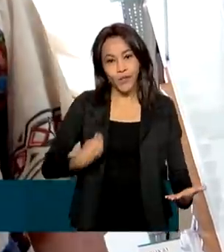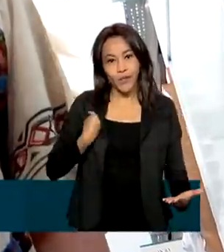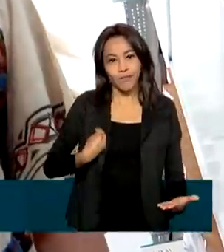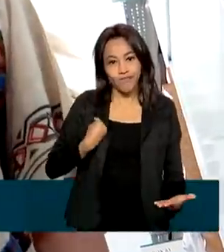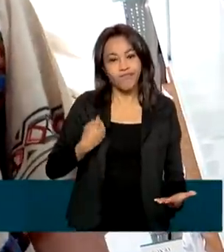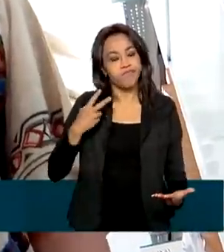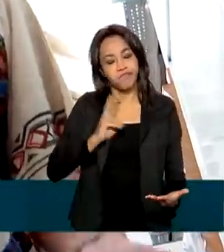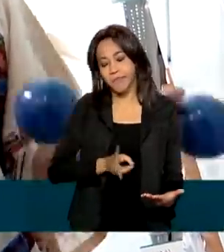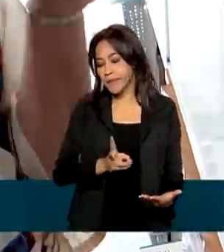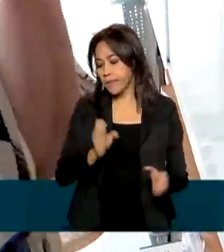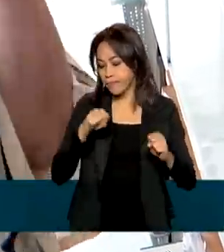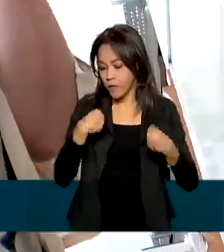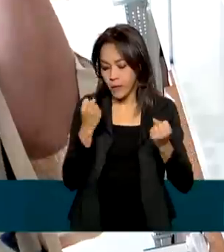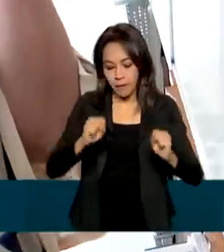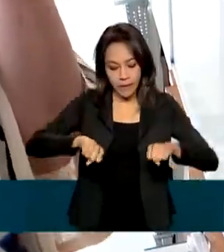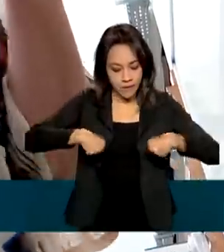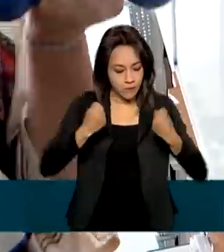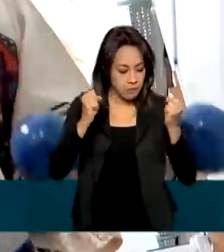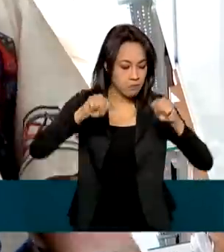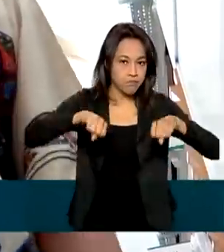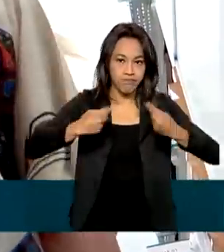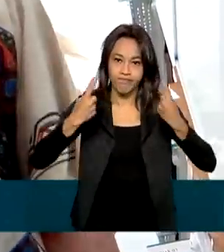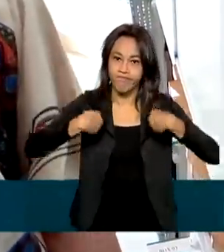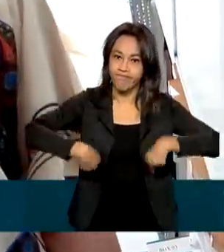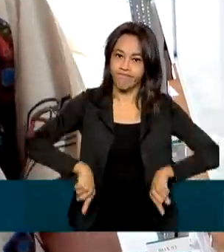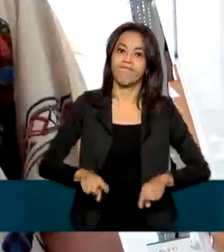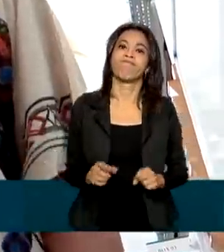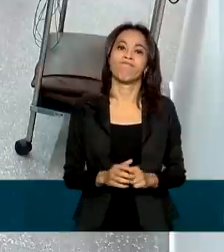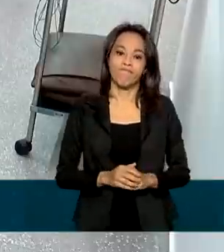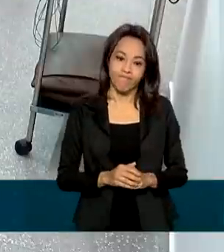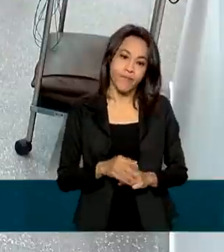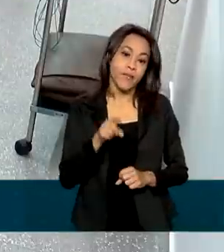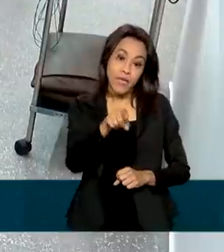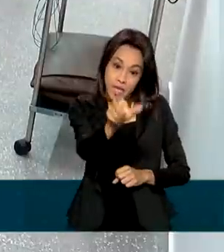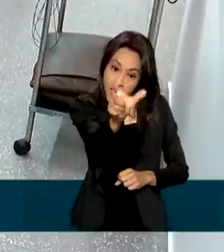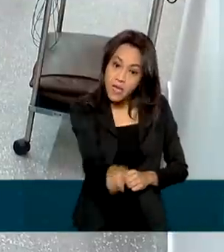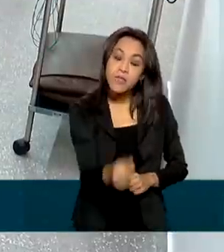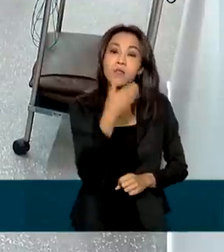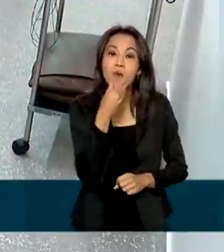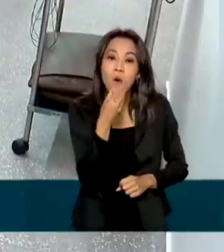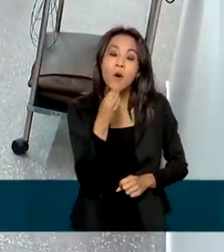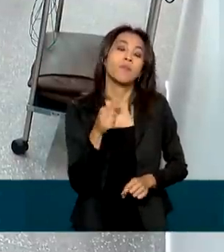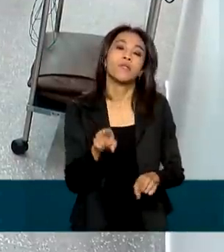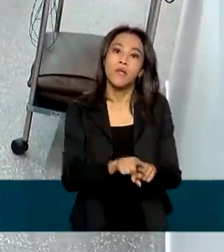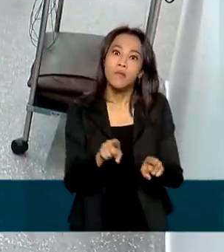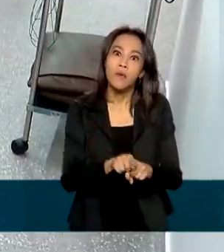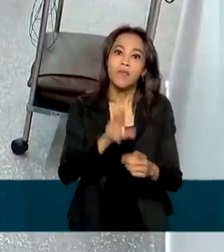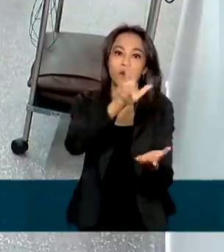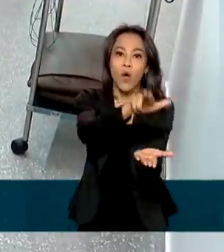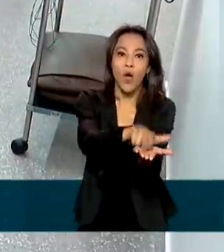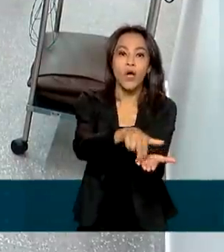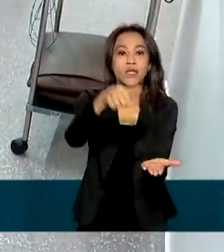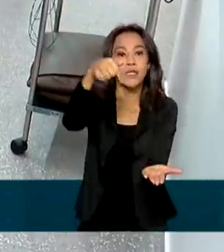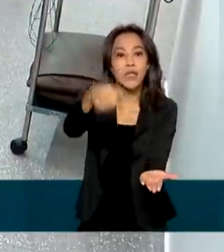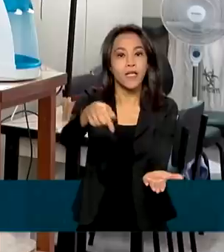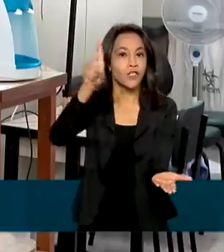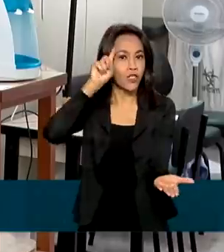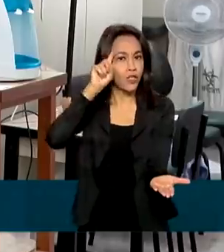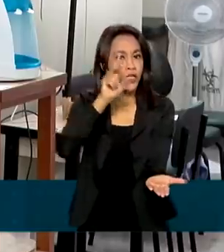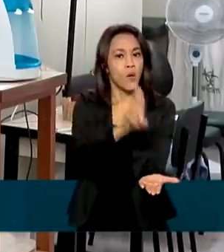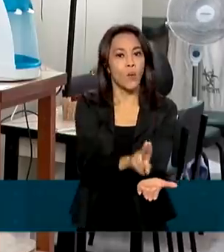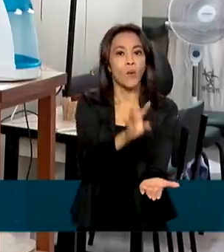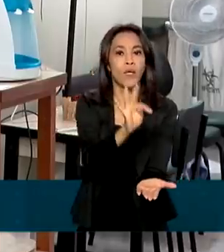Fisioterapia é tudo. A situação não foi muito diferente para José Carlos. Ficou internado sete dias na UTI